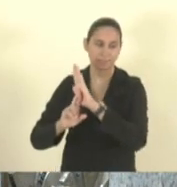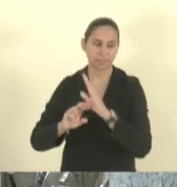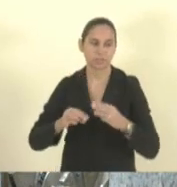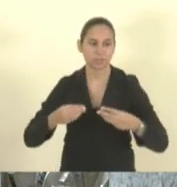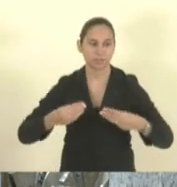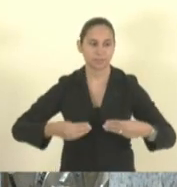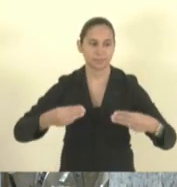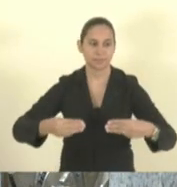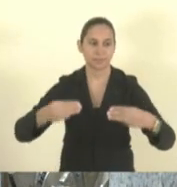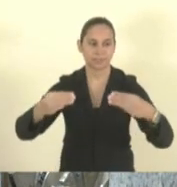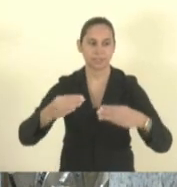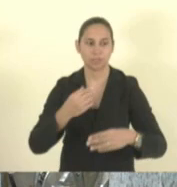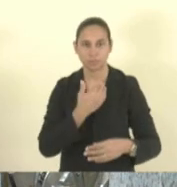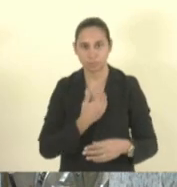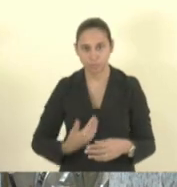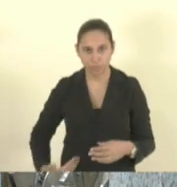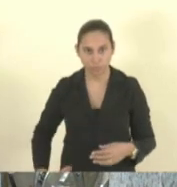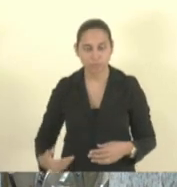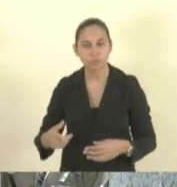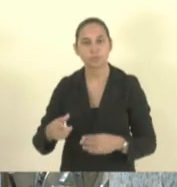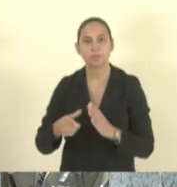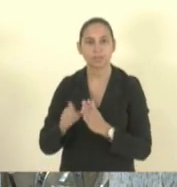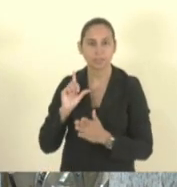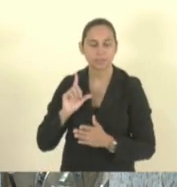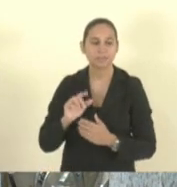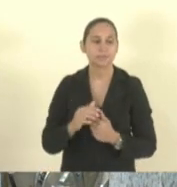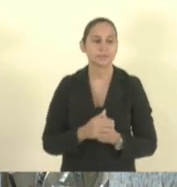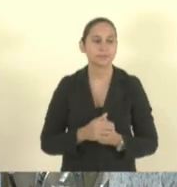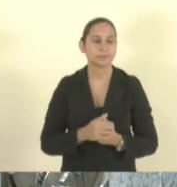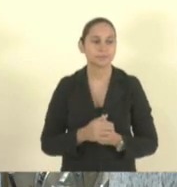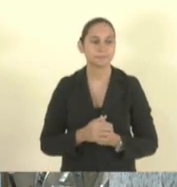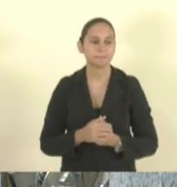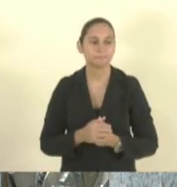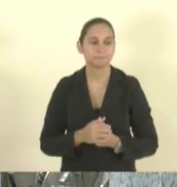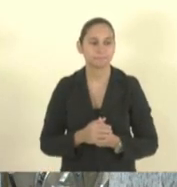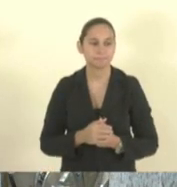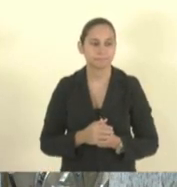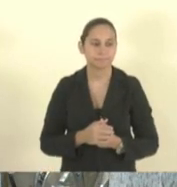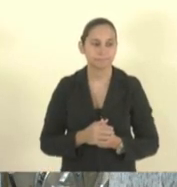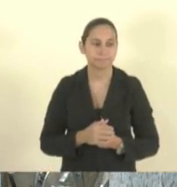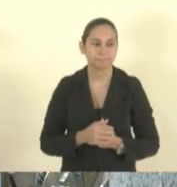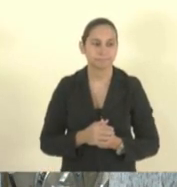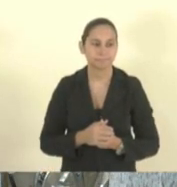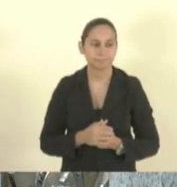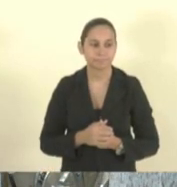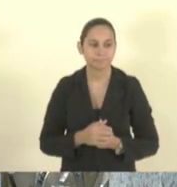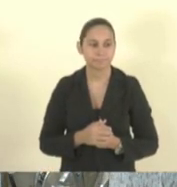a doutora Maria Cristina eu vi um pai ali Bárbara emocionado aí